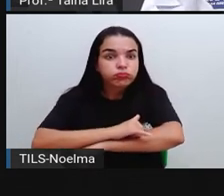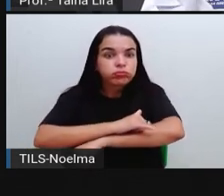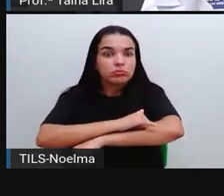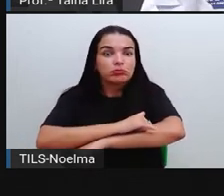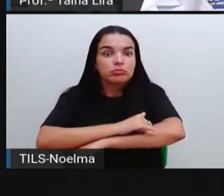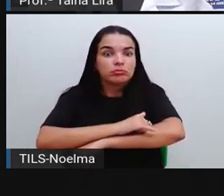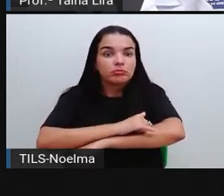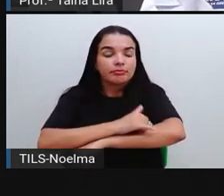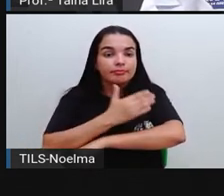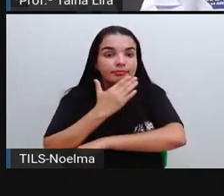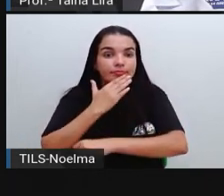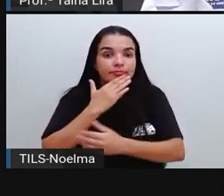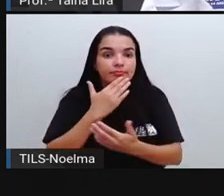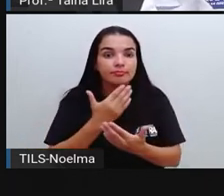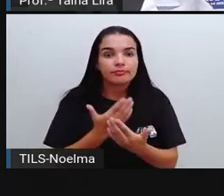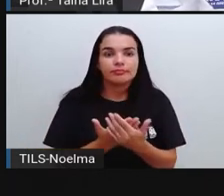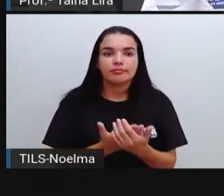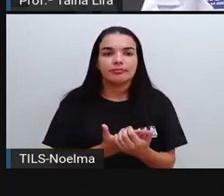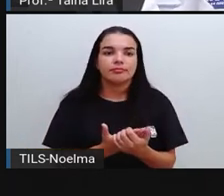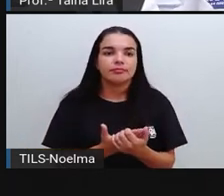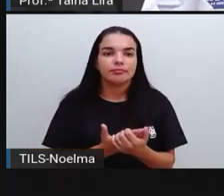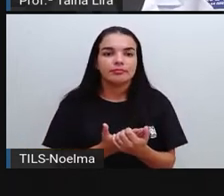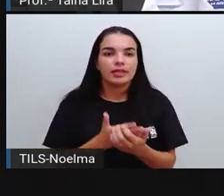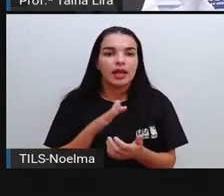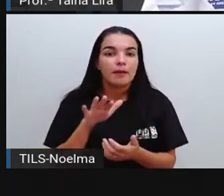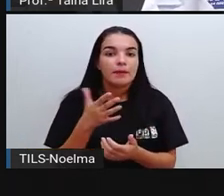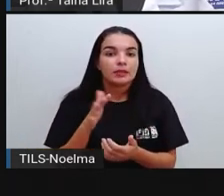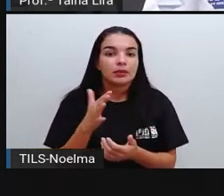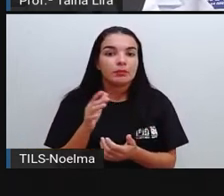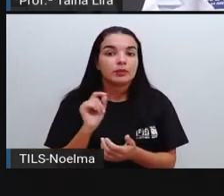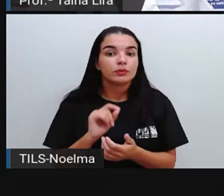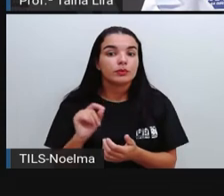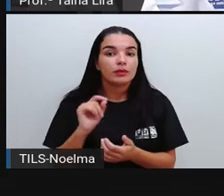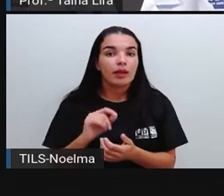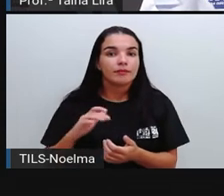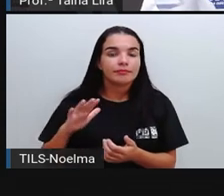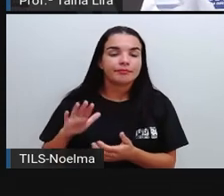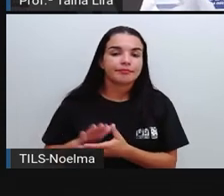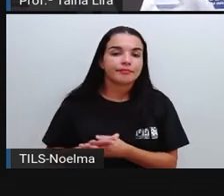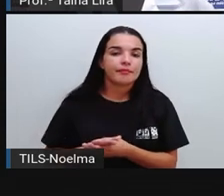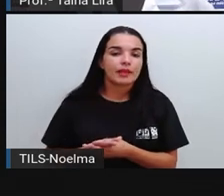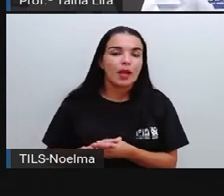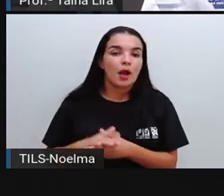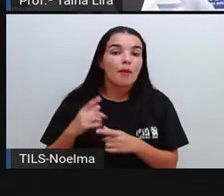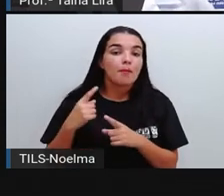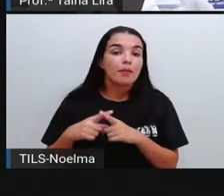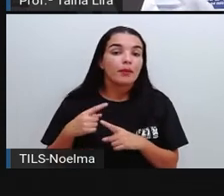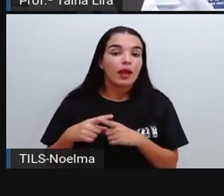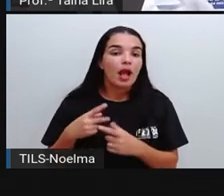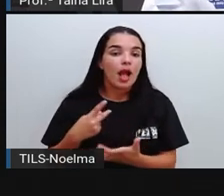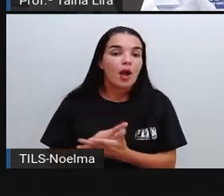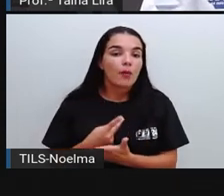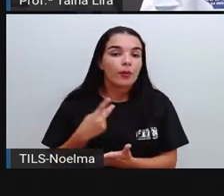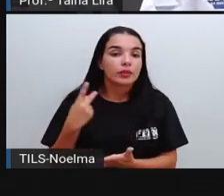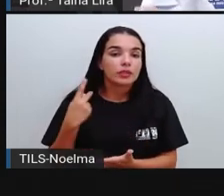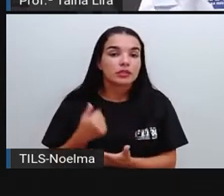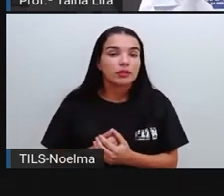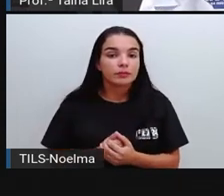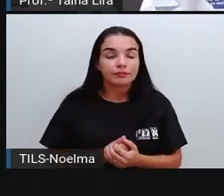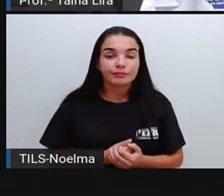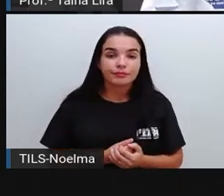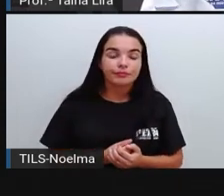obesidade infantil, se deu principalmente porque como as crianças